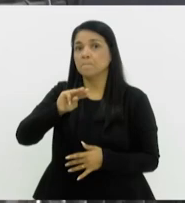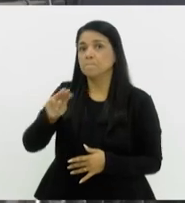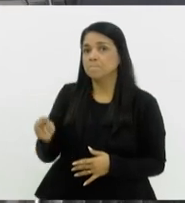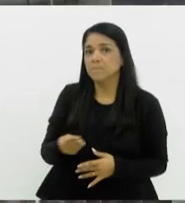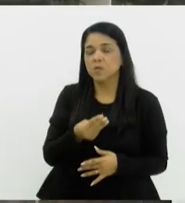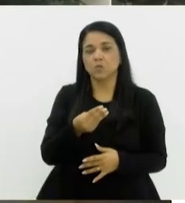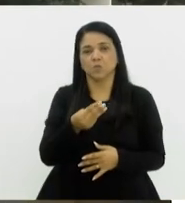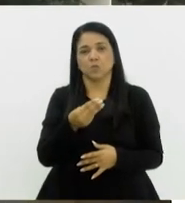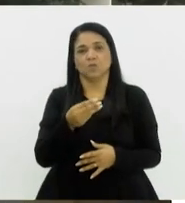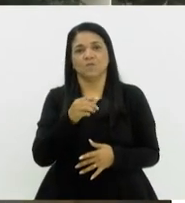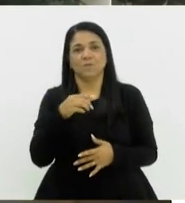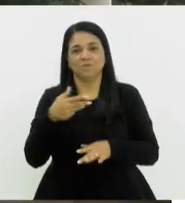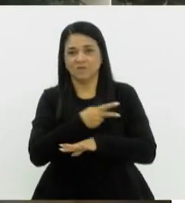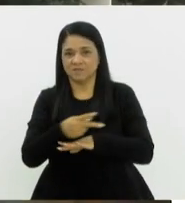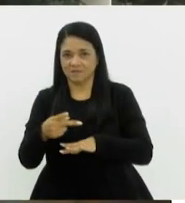ano.